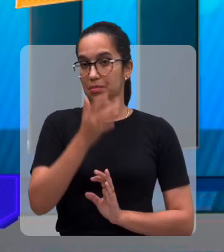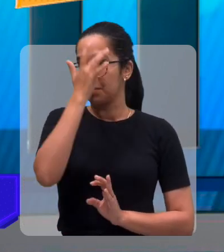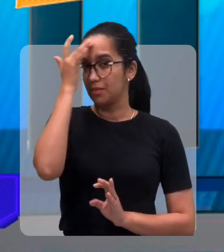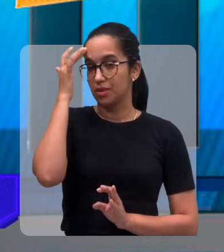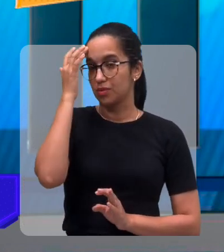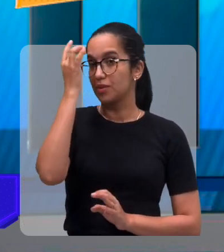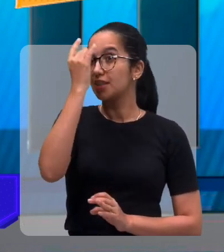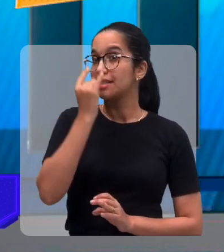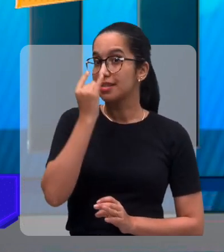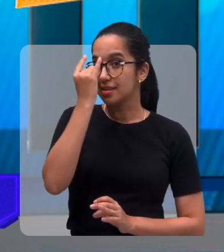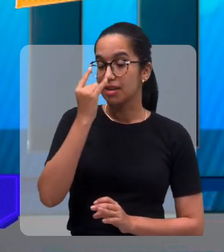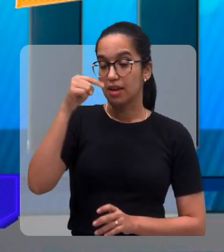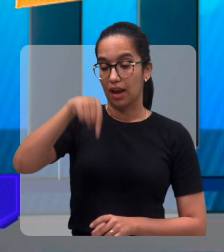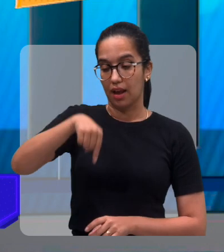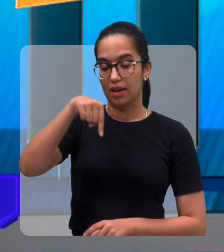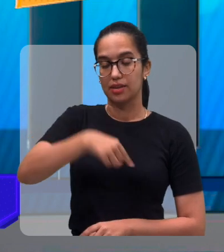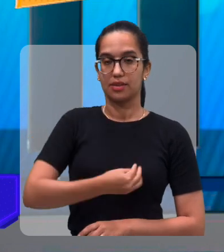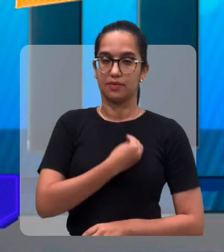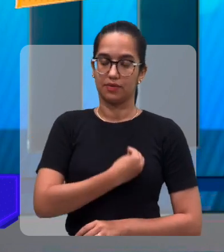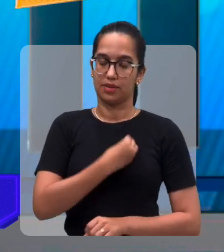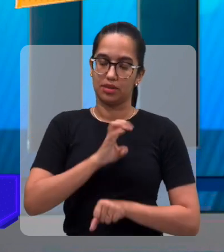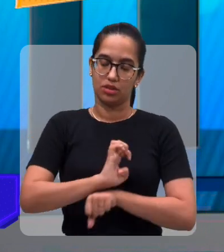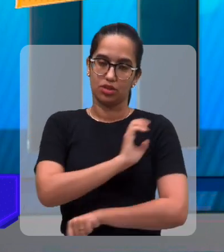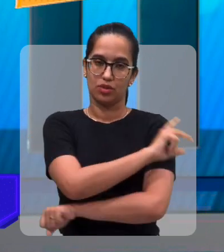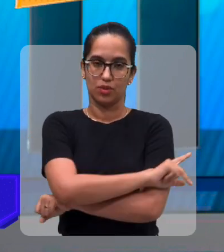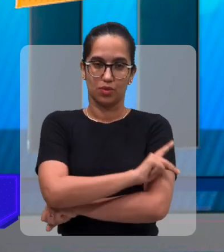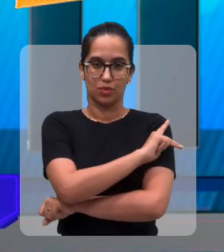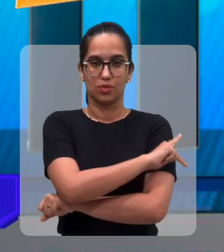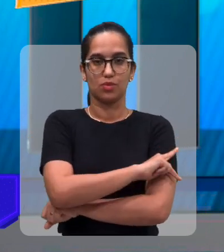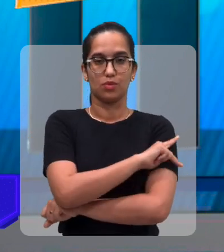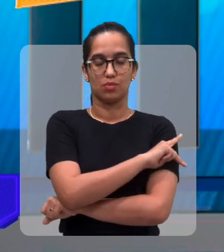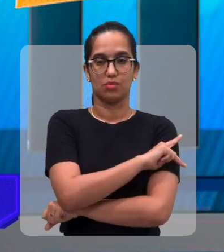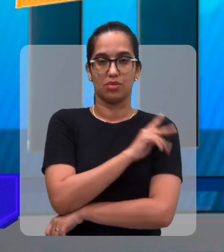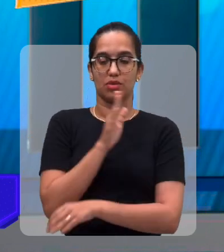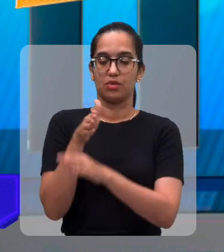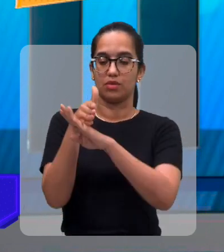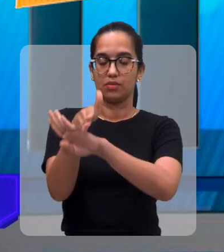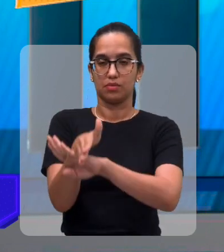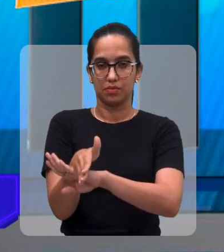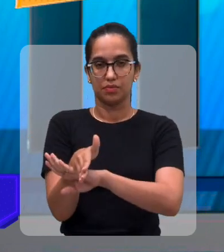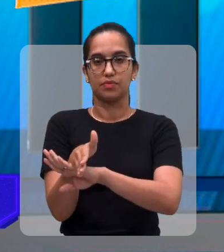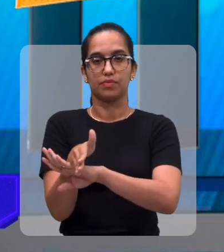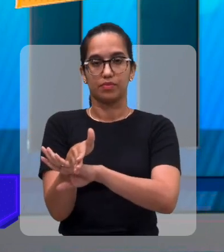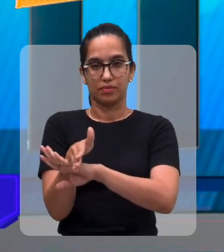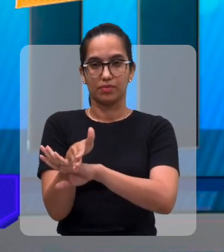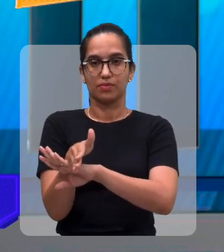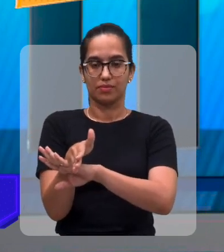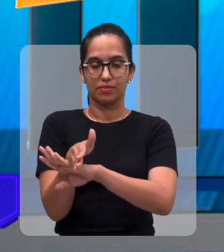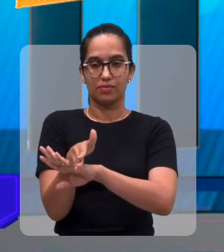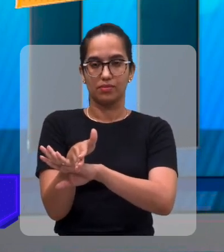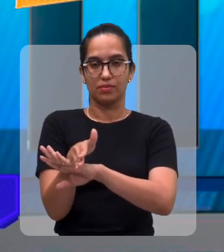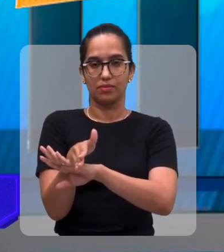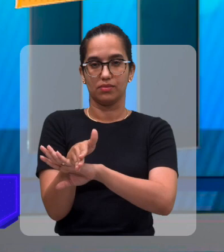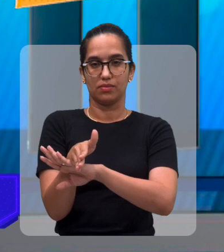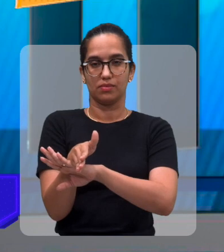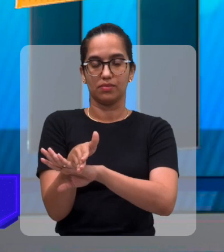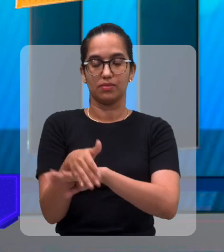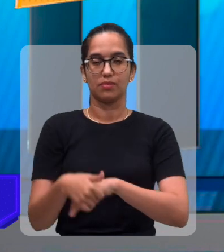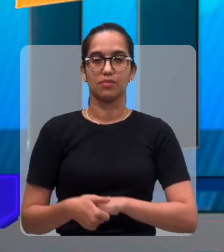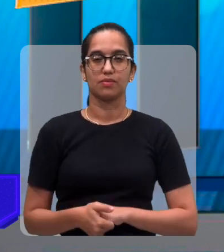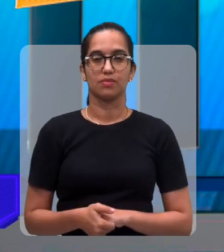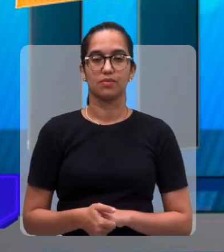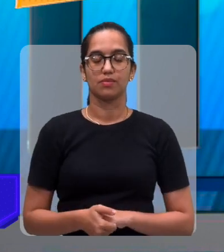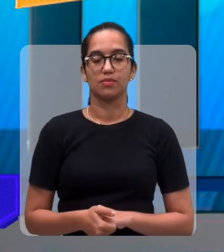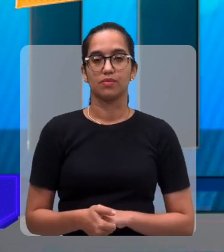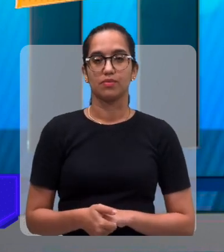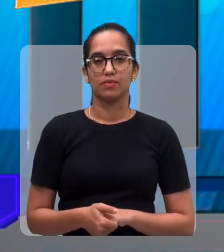cegas do estado do Piauí, né? Que vão participar deste festival.